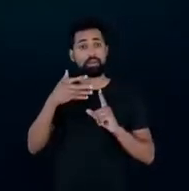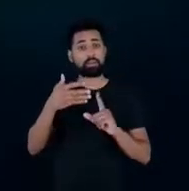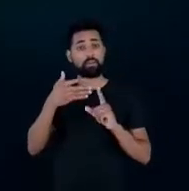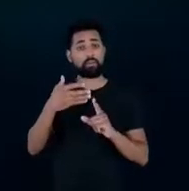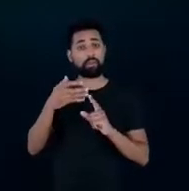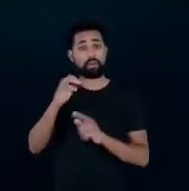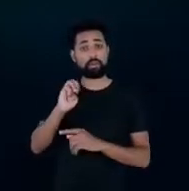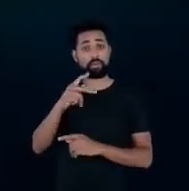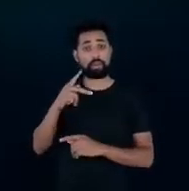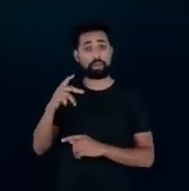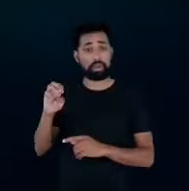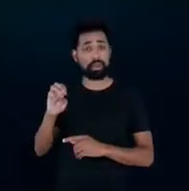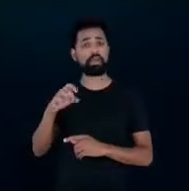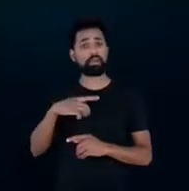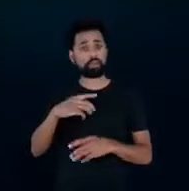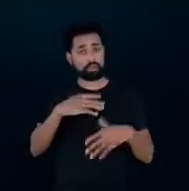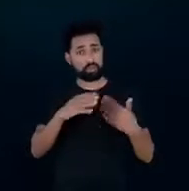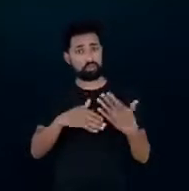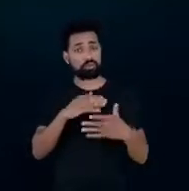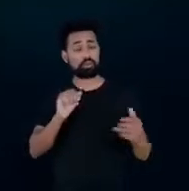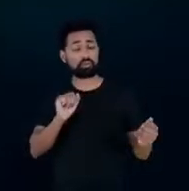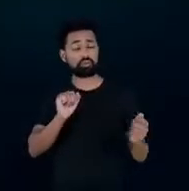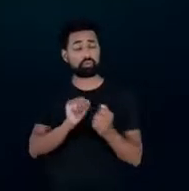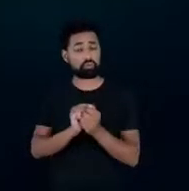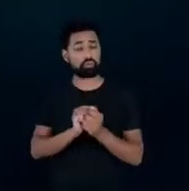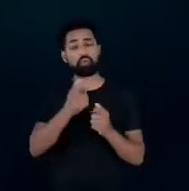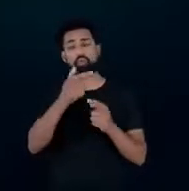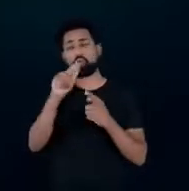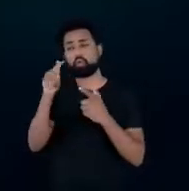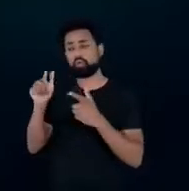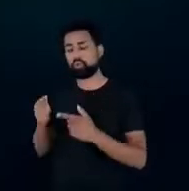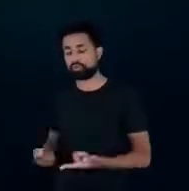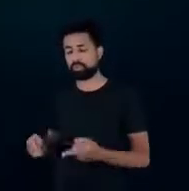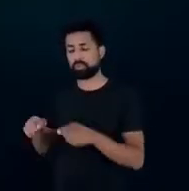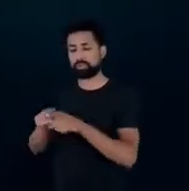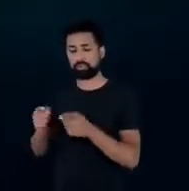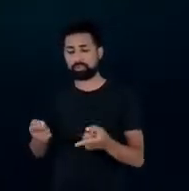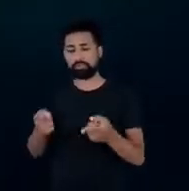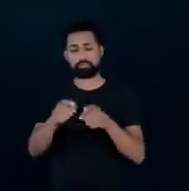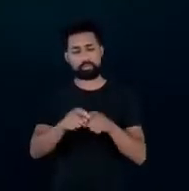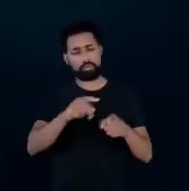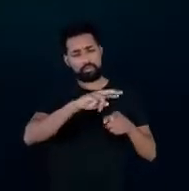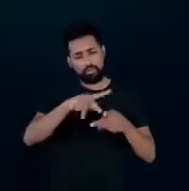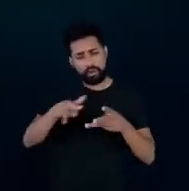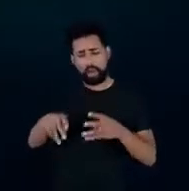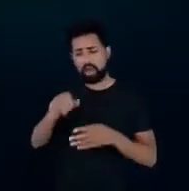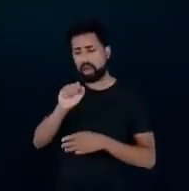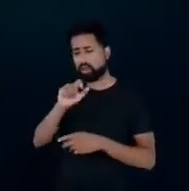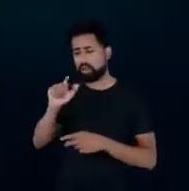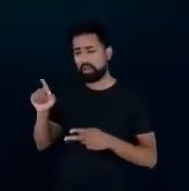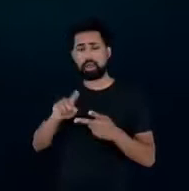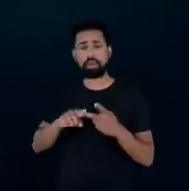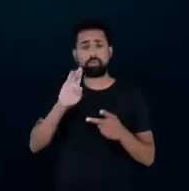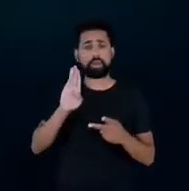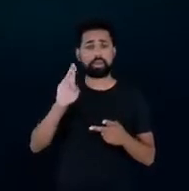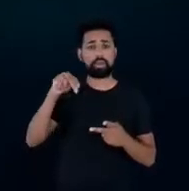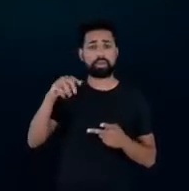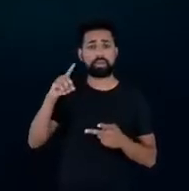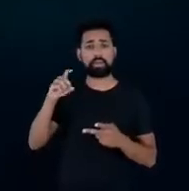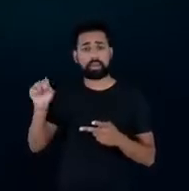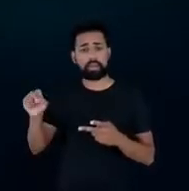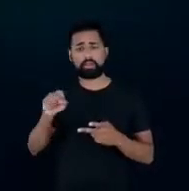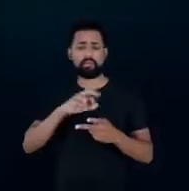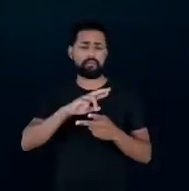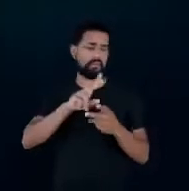desenvolvido junto com outros parceiros como CGS CEPAL ANEL BNDES ANP enfim uma série de